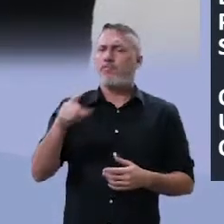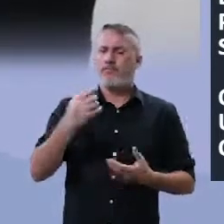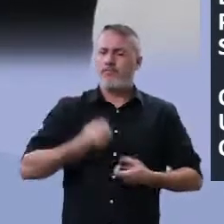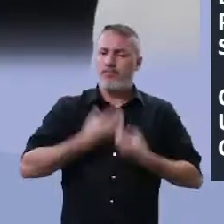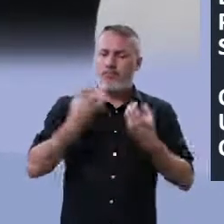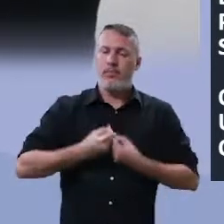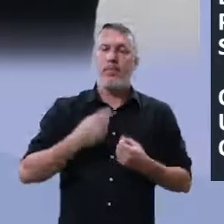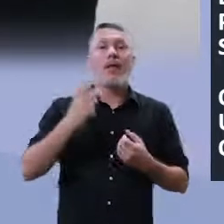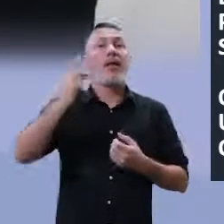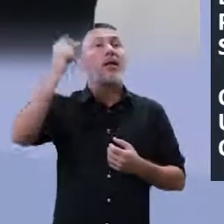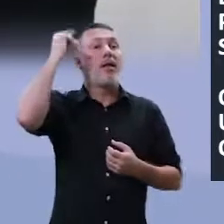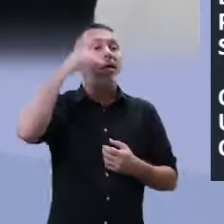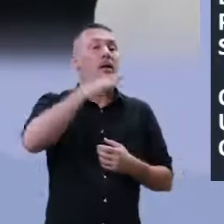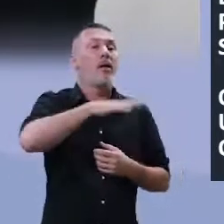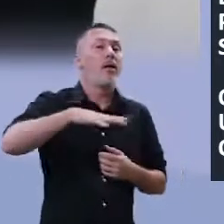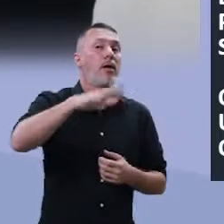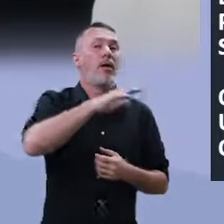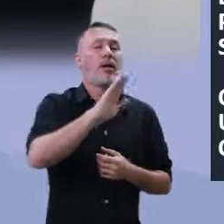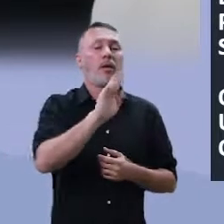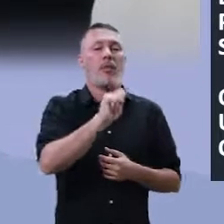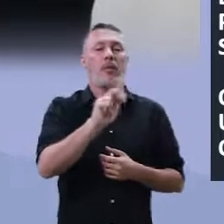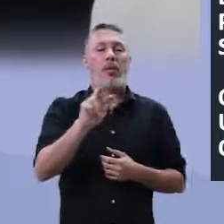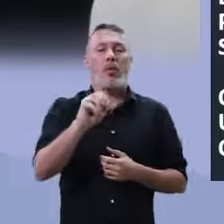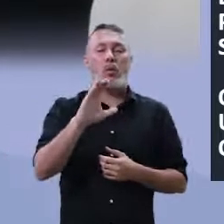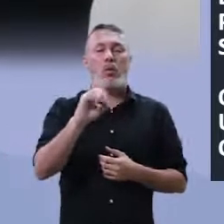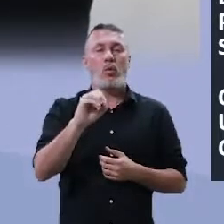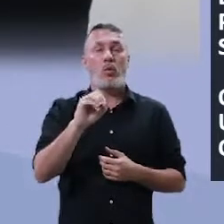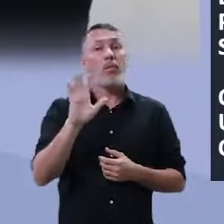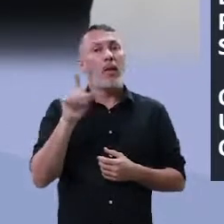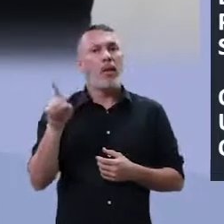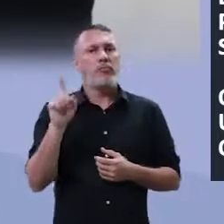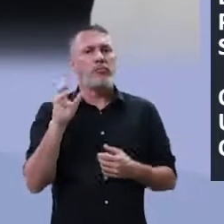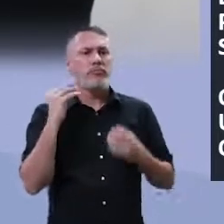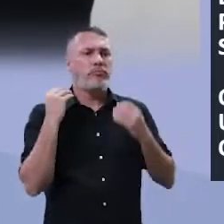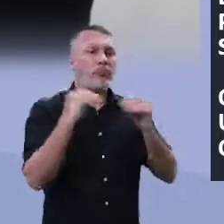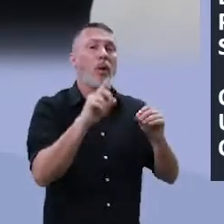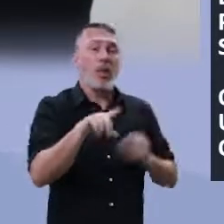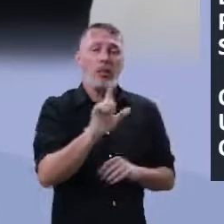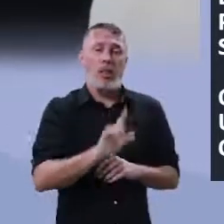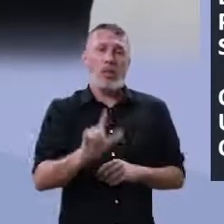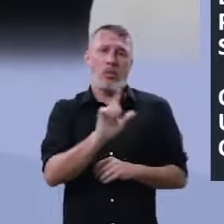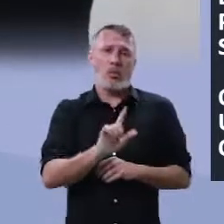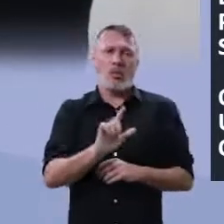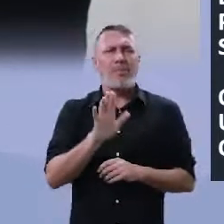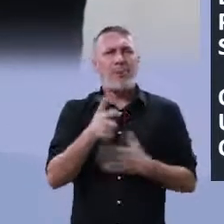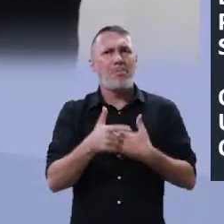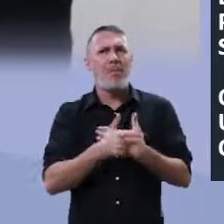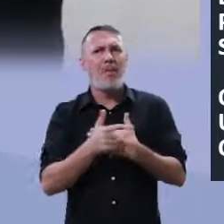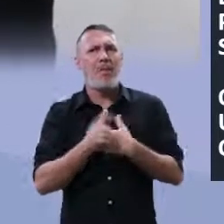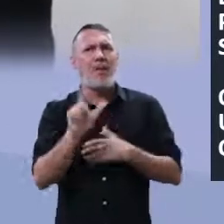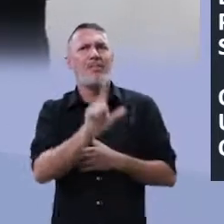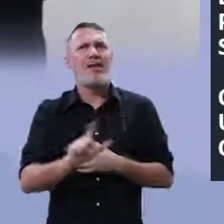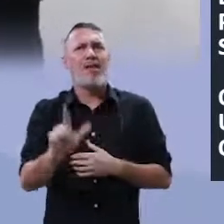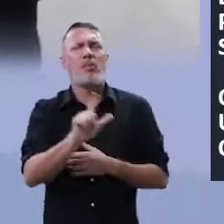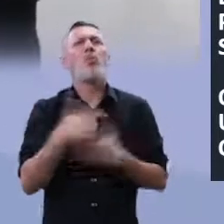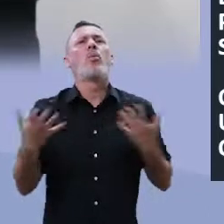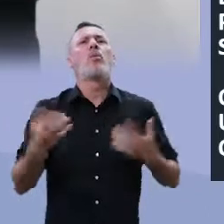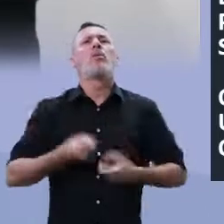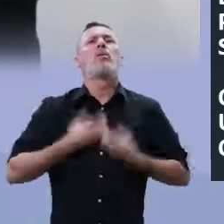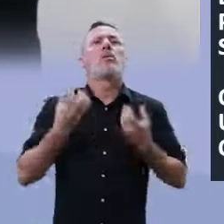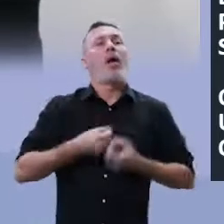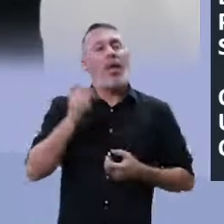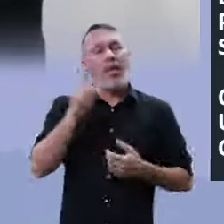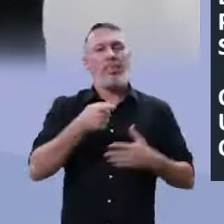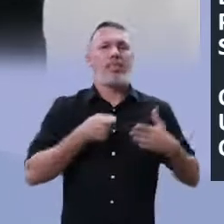poeta é um poeta do barroco, mas ele está cumprindo ali o papel da literatura. Que papel é esse?